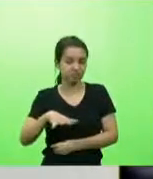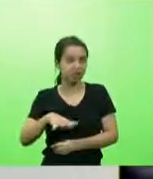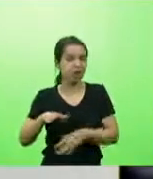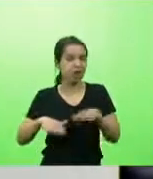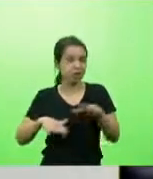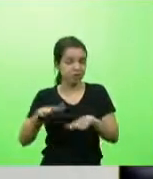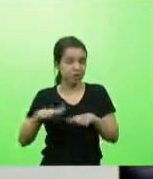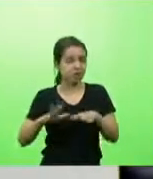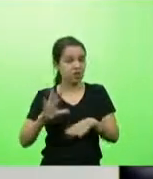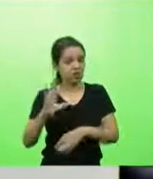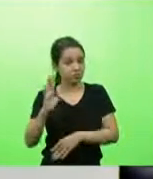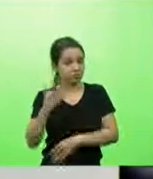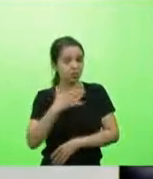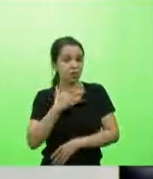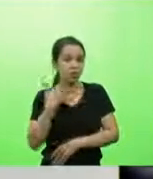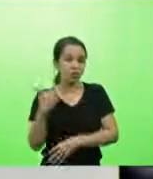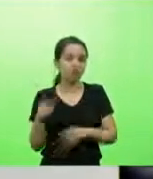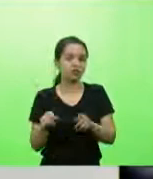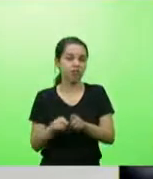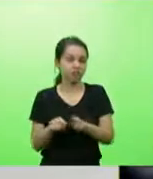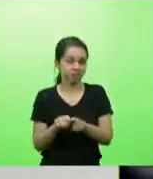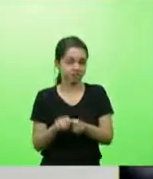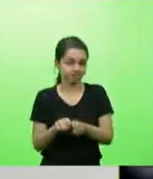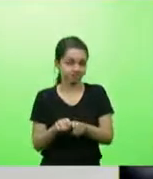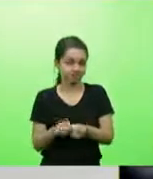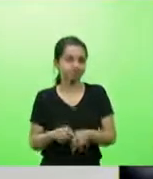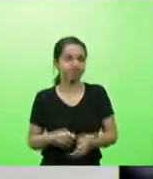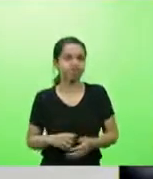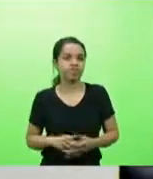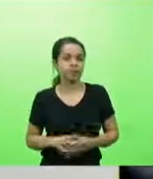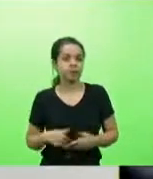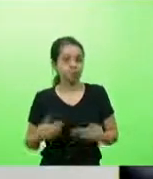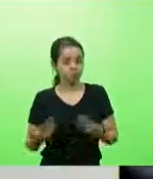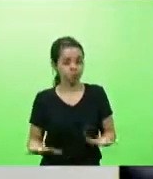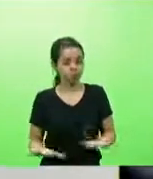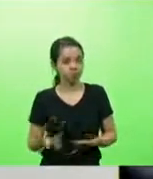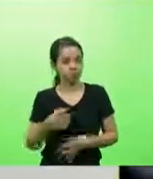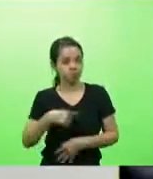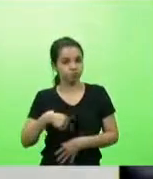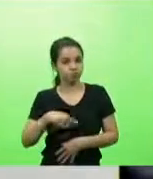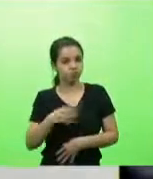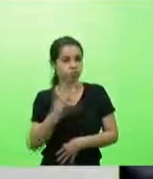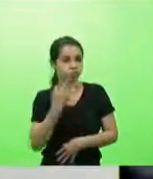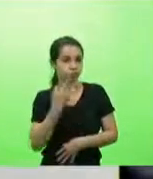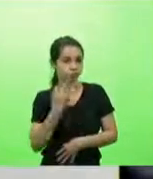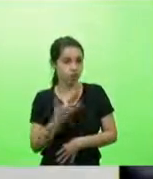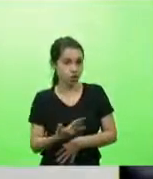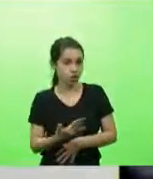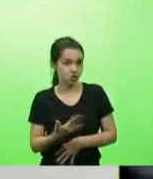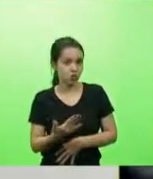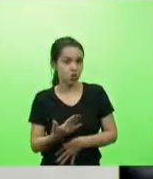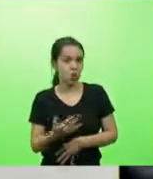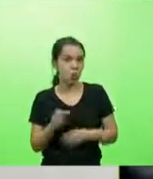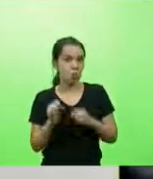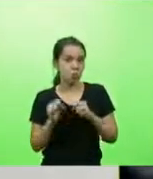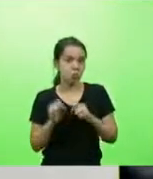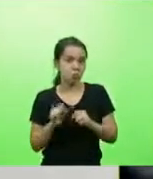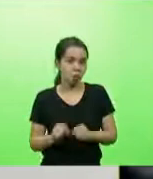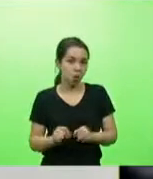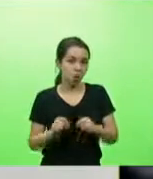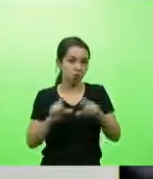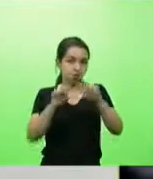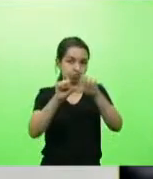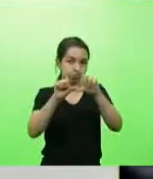vítimas fatais. O que nós estamos pedindo, se é um redutor através